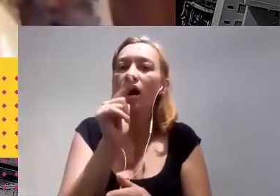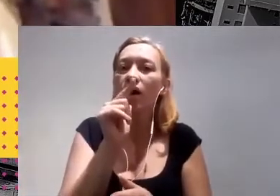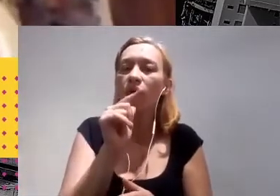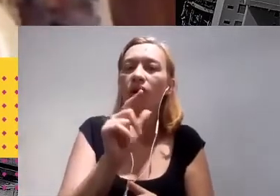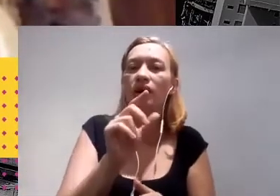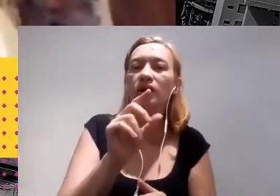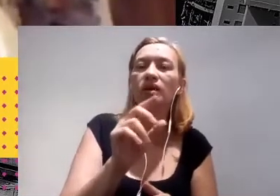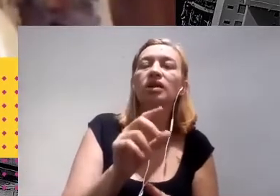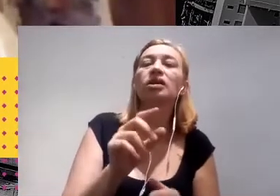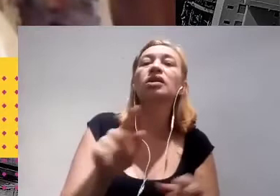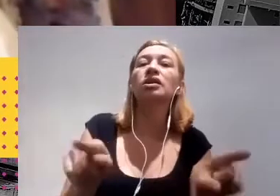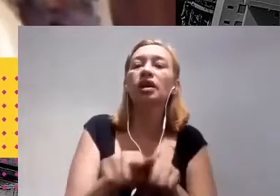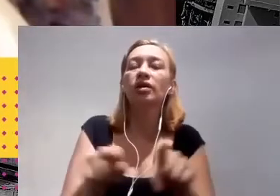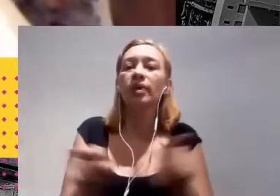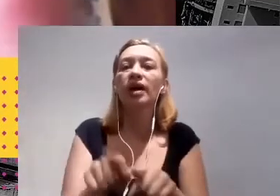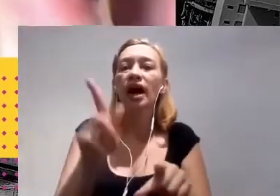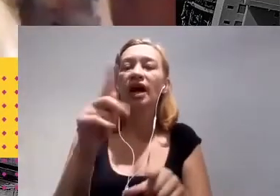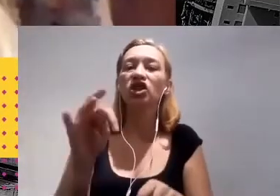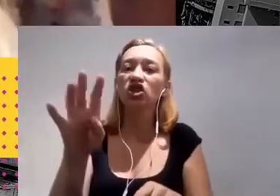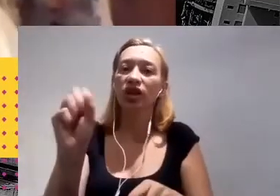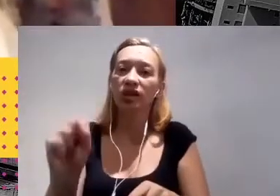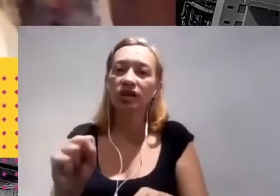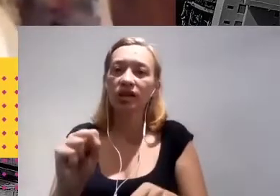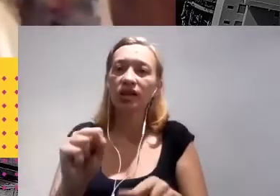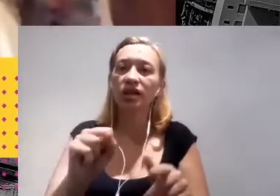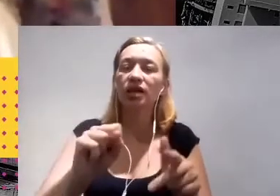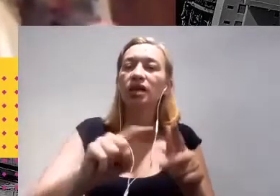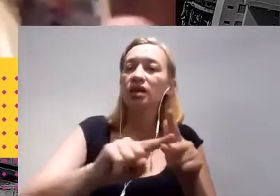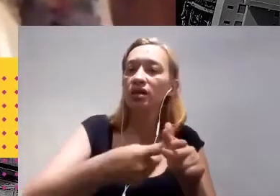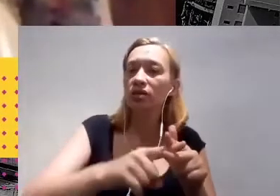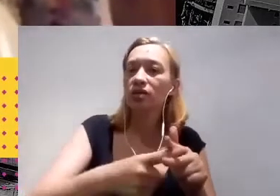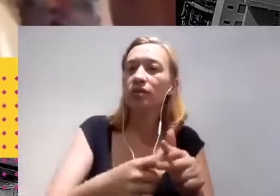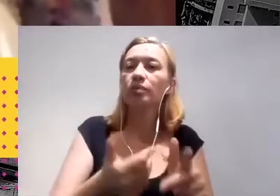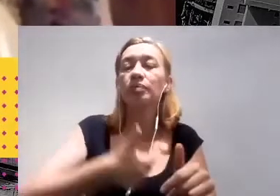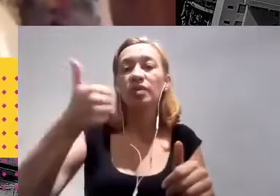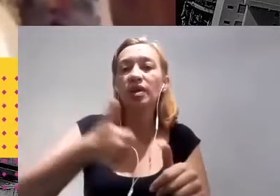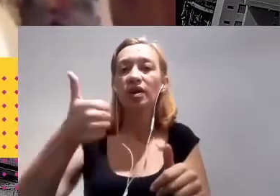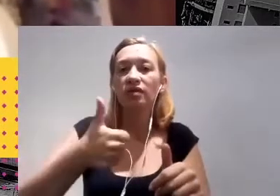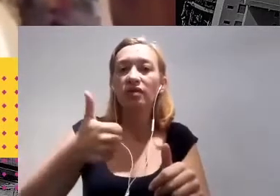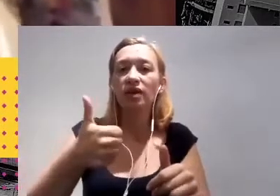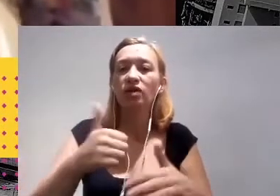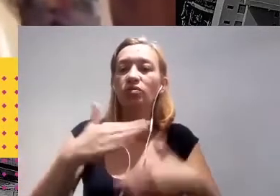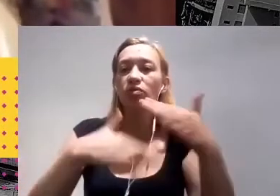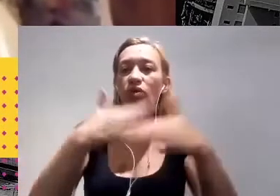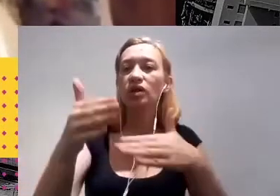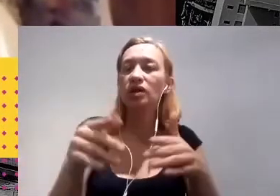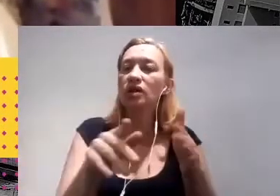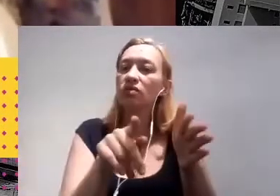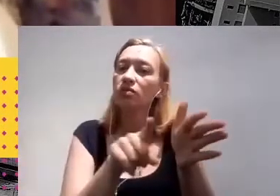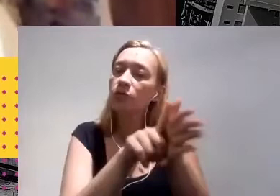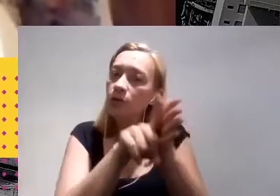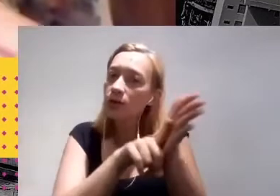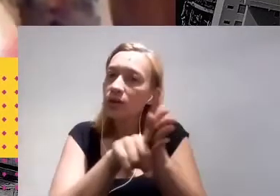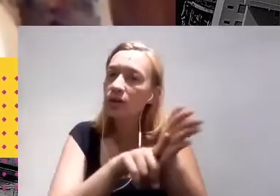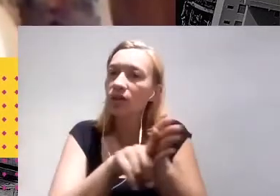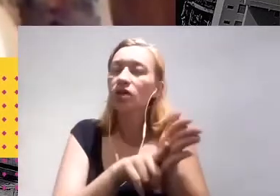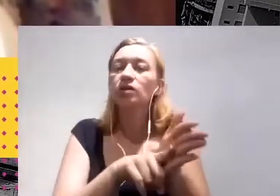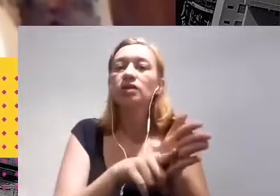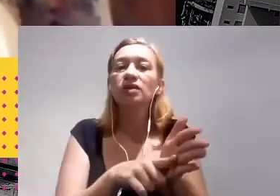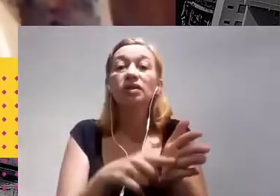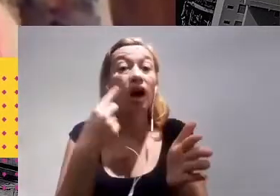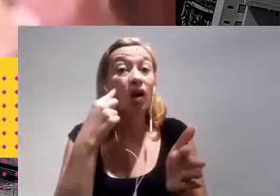Reguladora, que, pela primeira vez no processo de revisão da metodologia tarifária, está considerando os